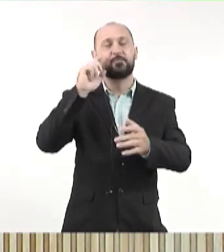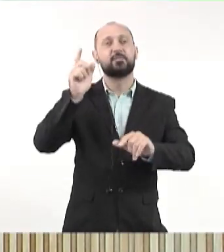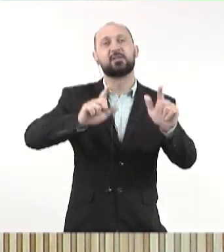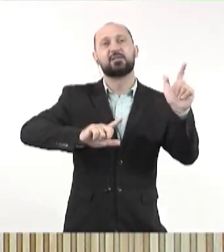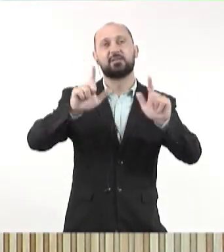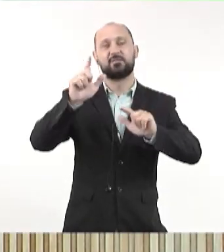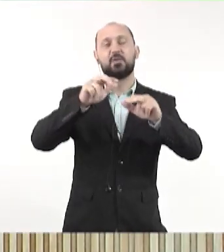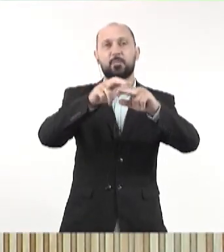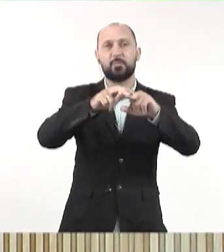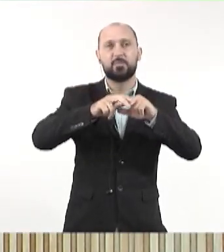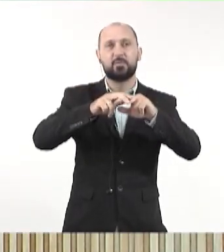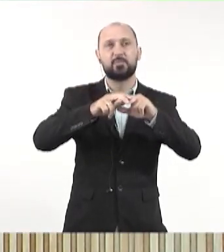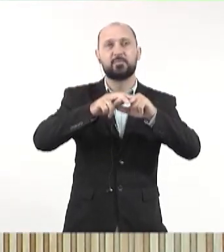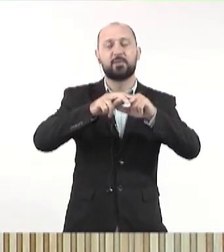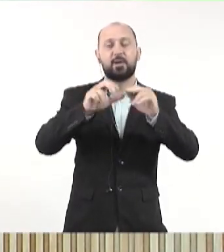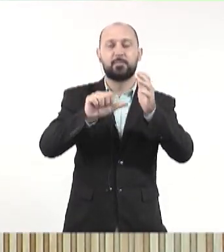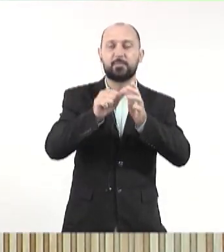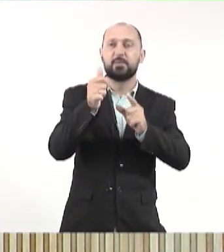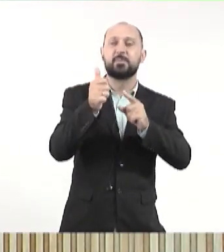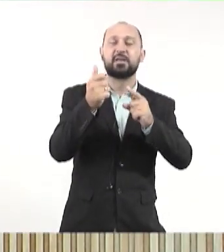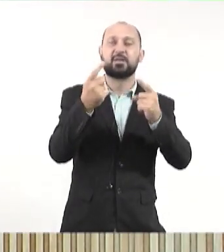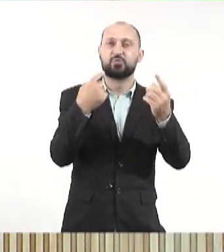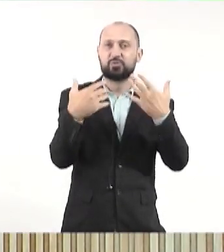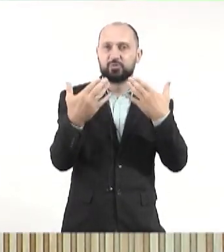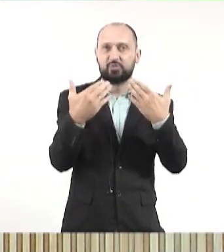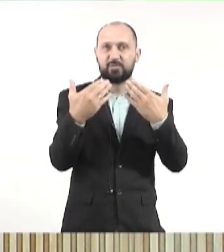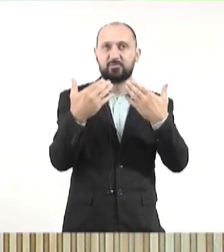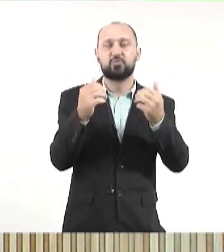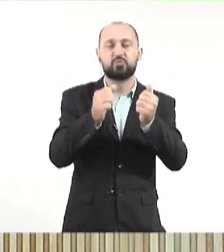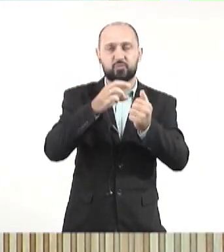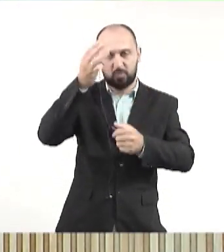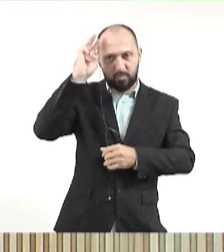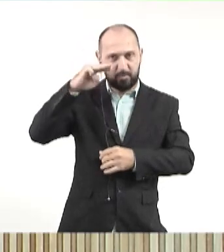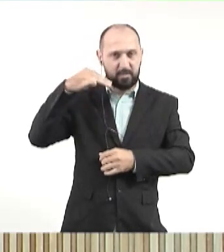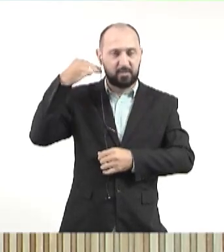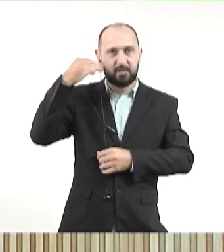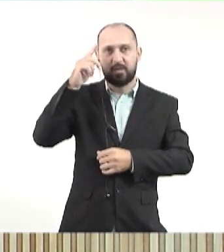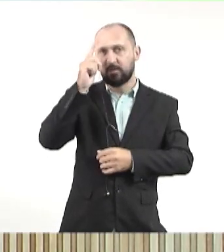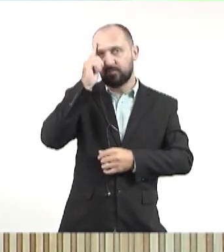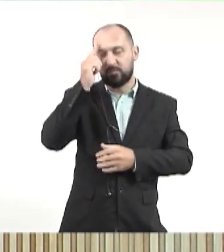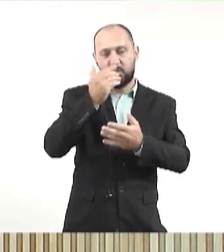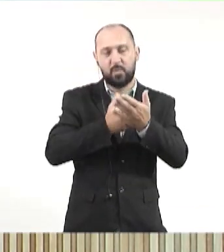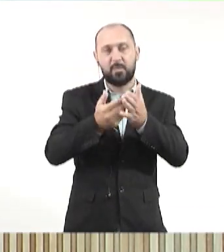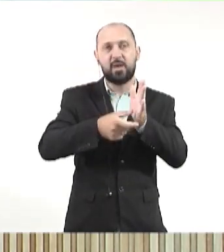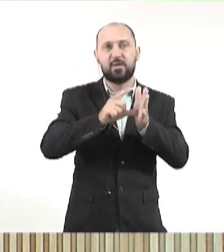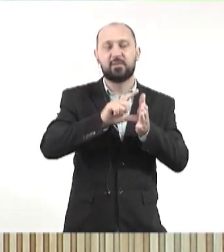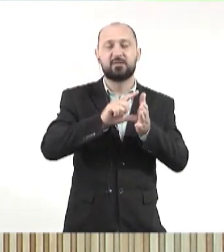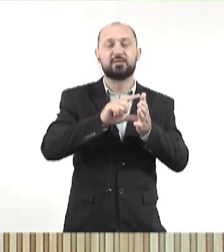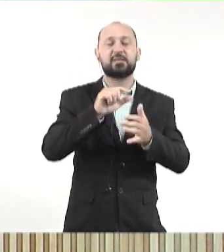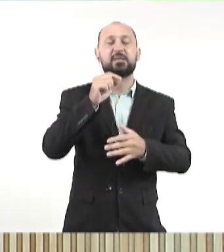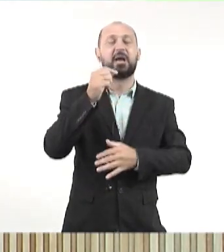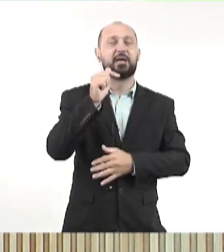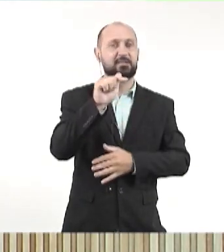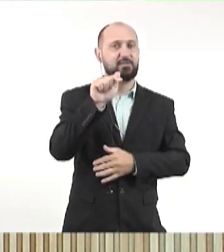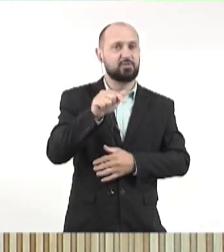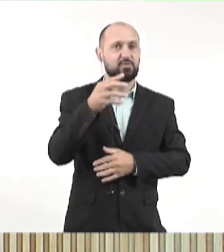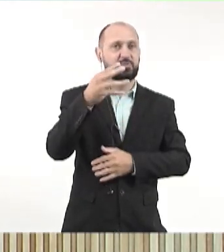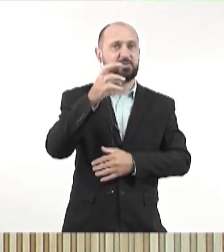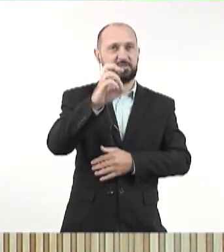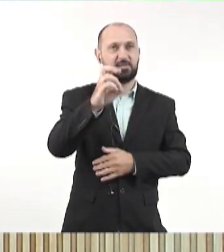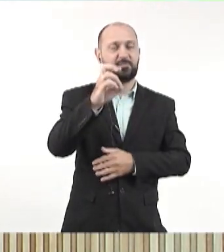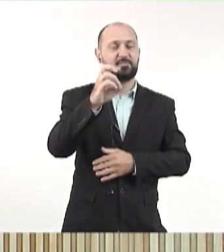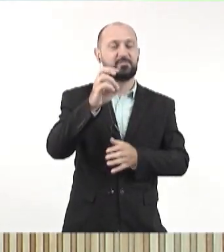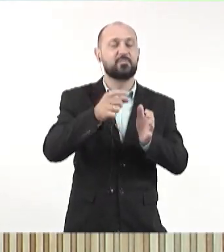aqui na TV Alenis. Por isso, a primeira discussão com a Mari Teocogo e o Gustavo Fax começa mais cedo às 7h45,